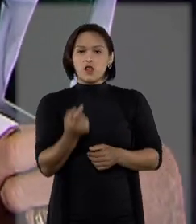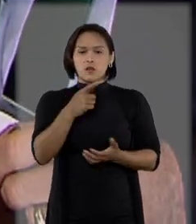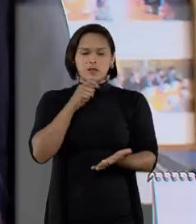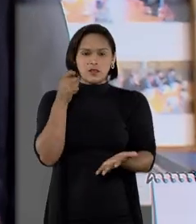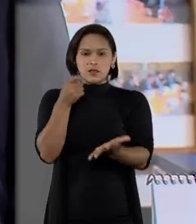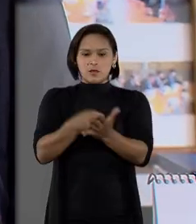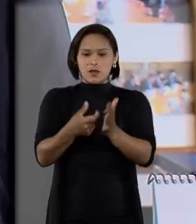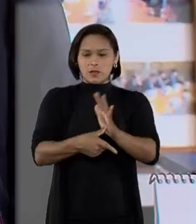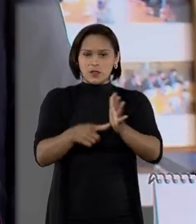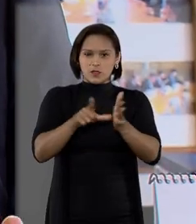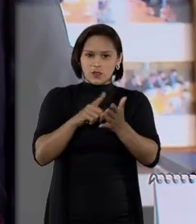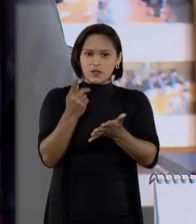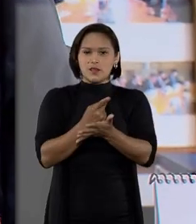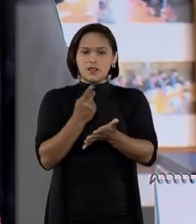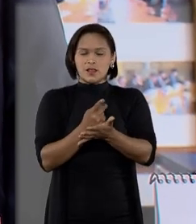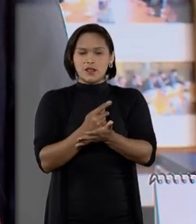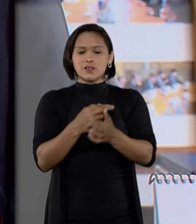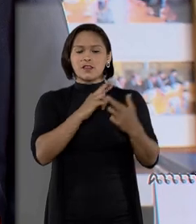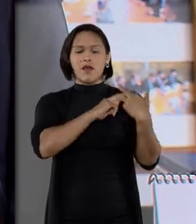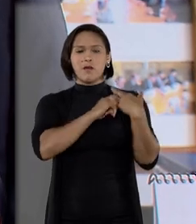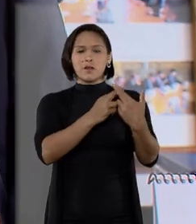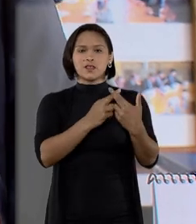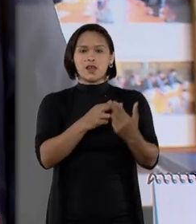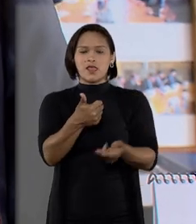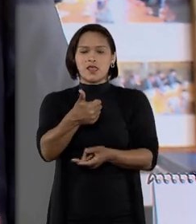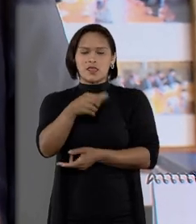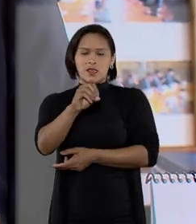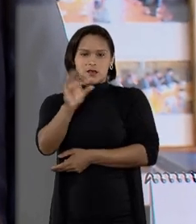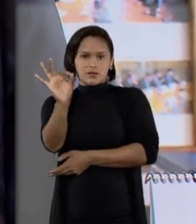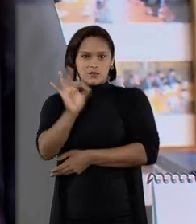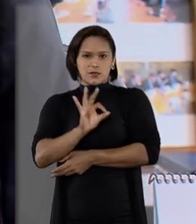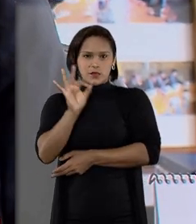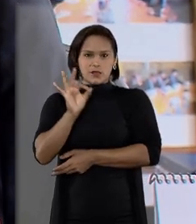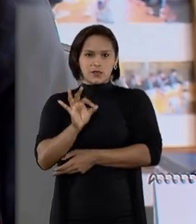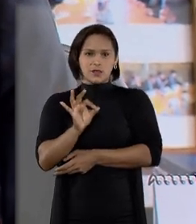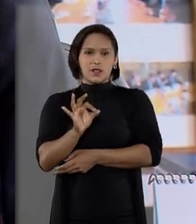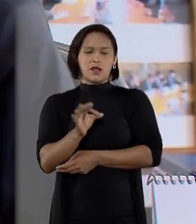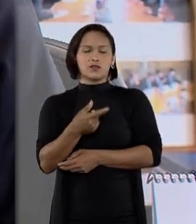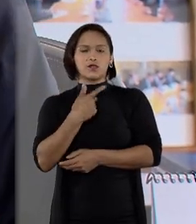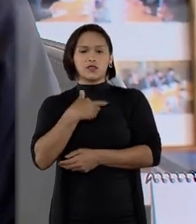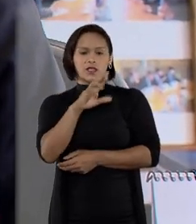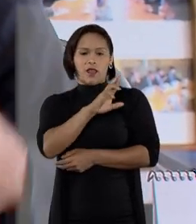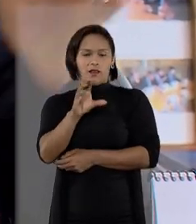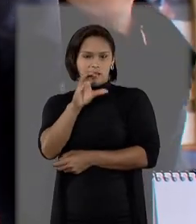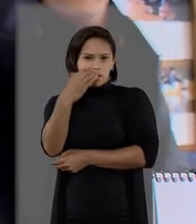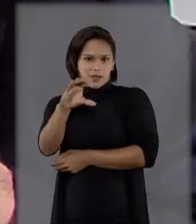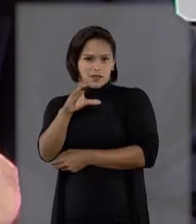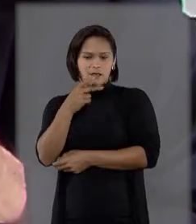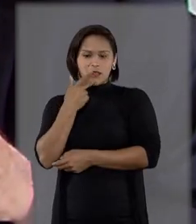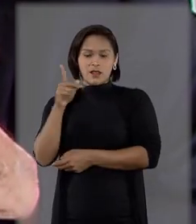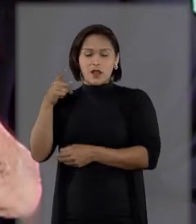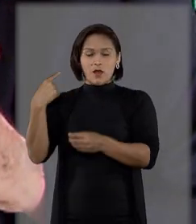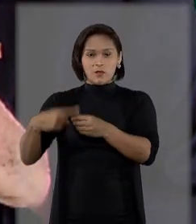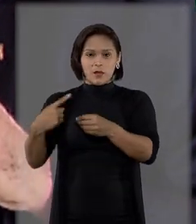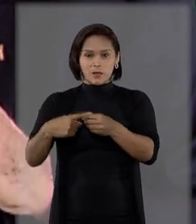Uma vez que o pagamento dos precatórios representa aproximadamente 10% da receita corrente líquida de Betim para o